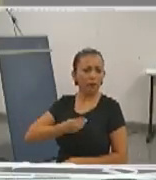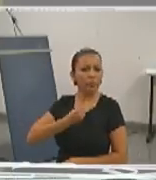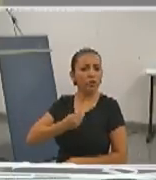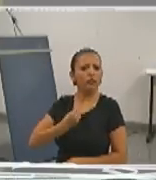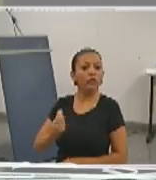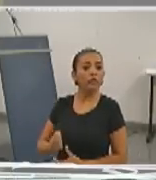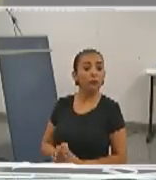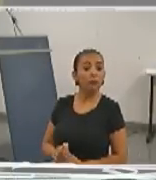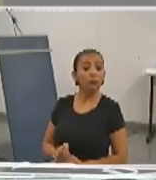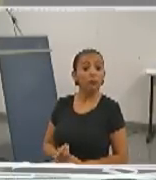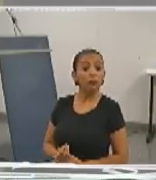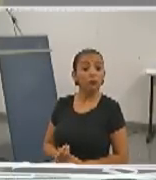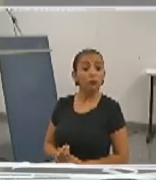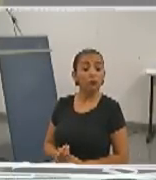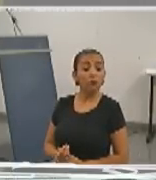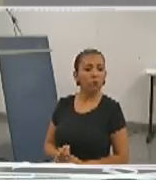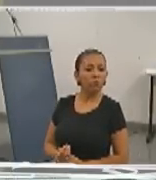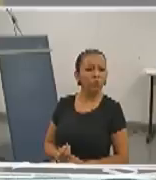Fará a pergunta?